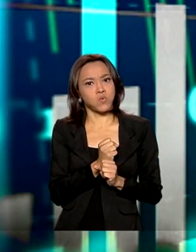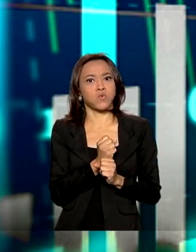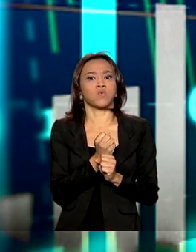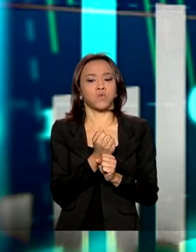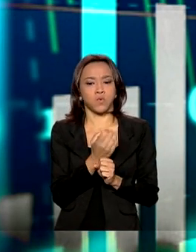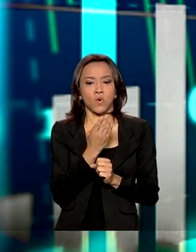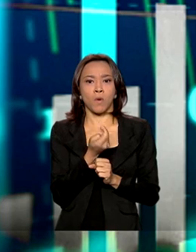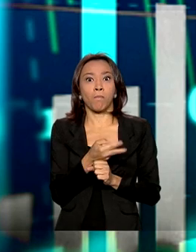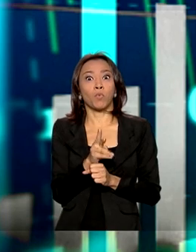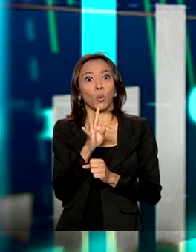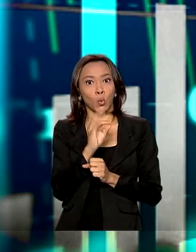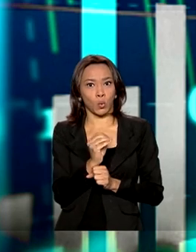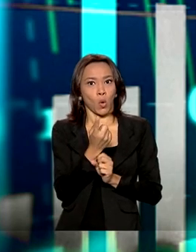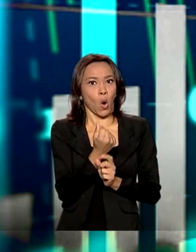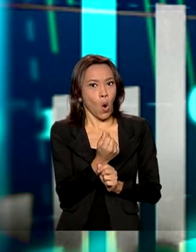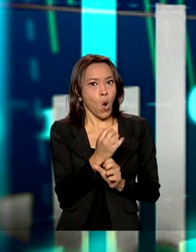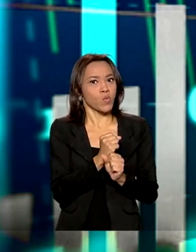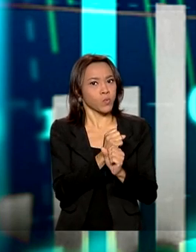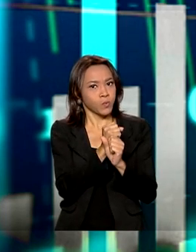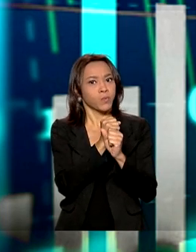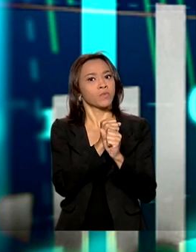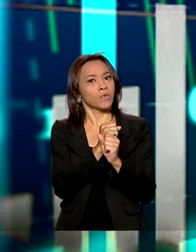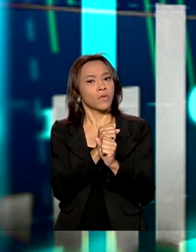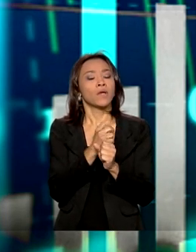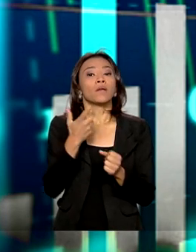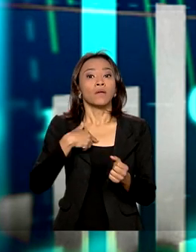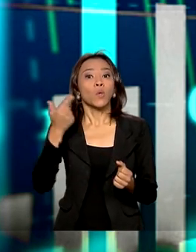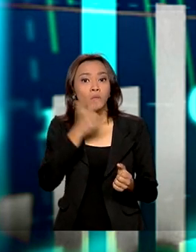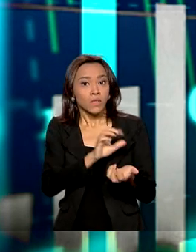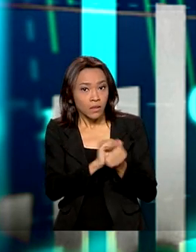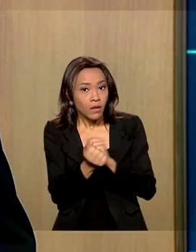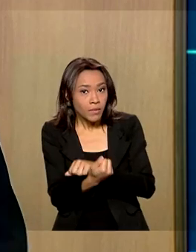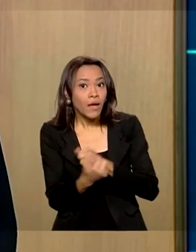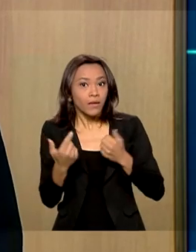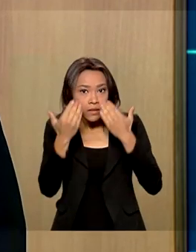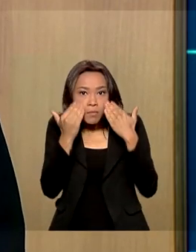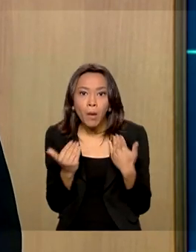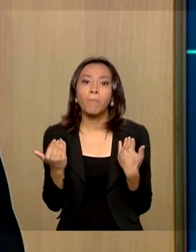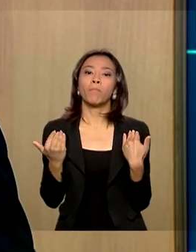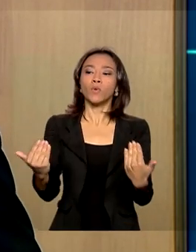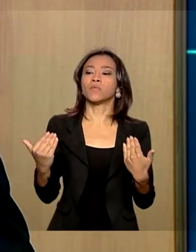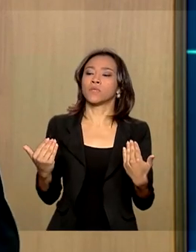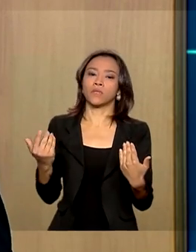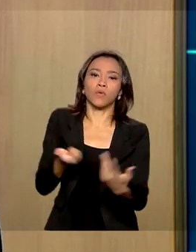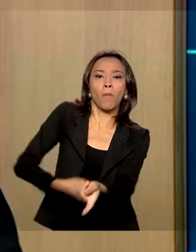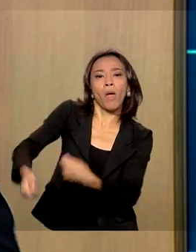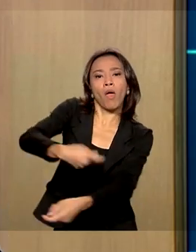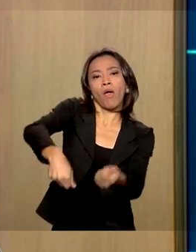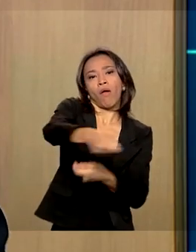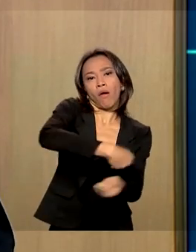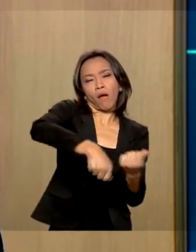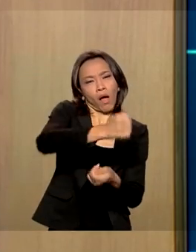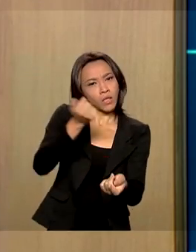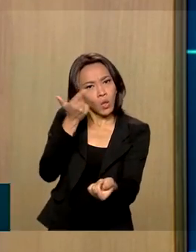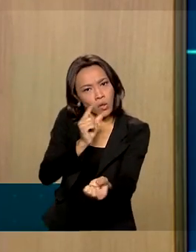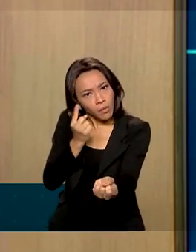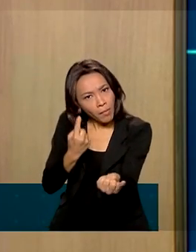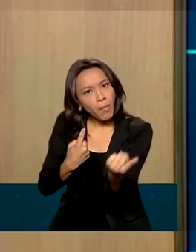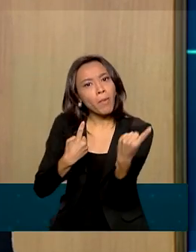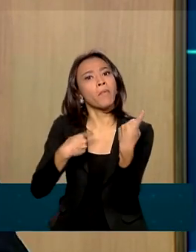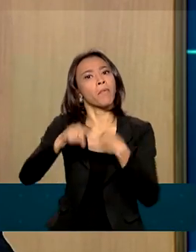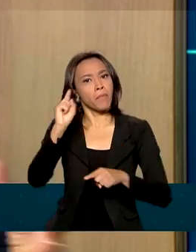uma questão de adaptação, mas também as empresas conseguiram se reposicionar no mercado, dar um salto e estar pronta aí para